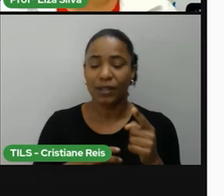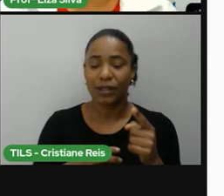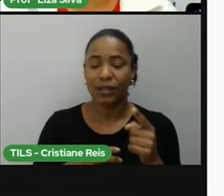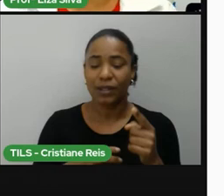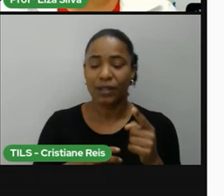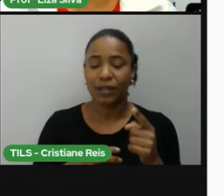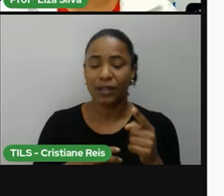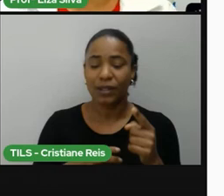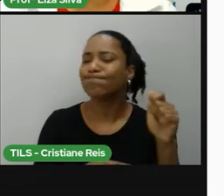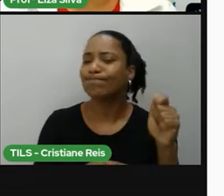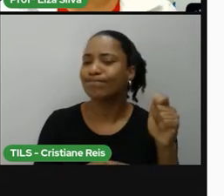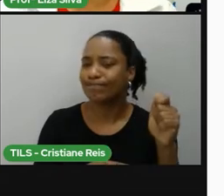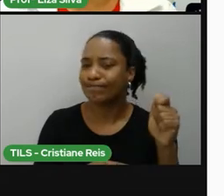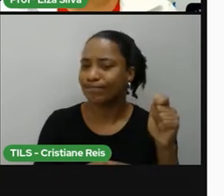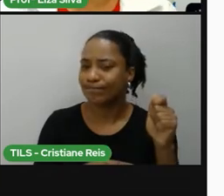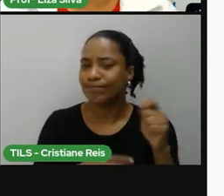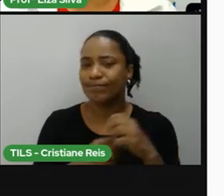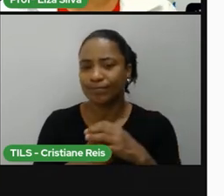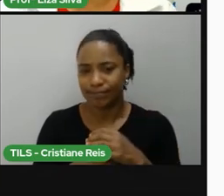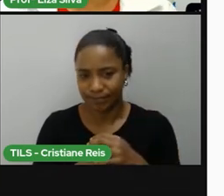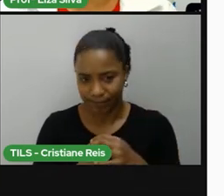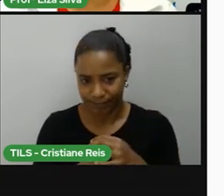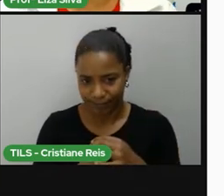last one, a última pergunta.